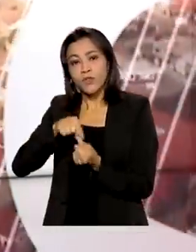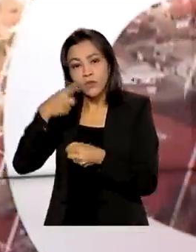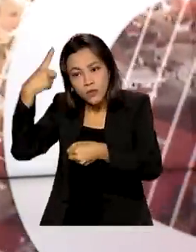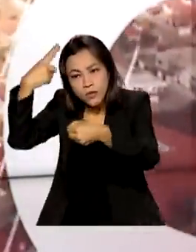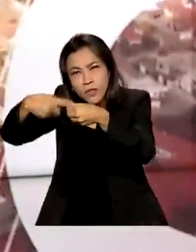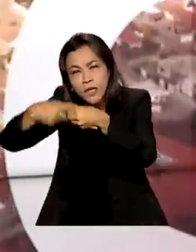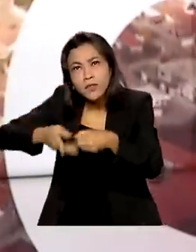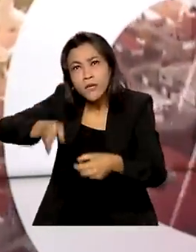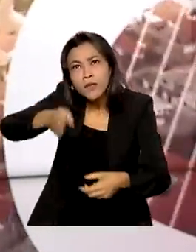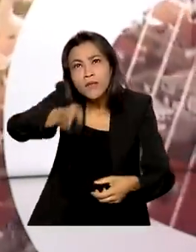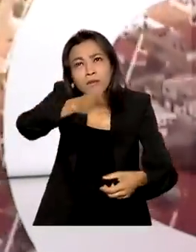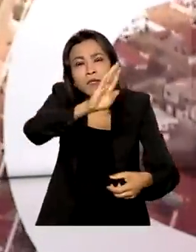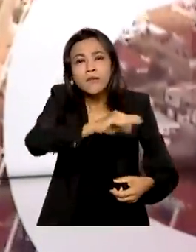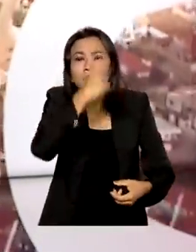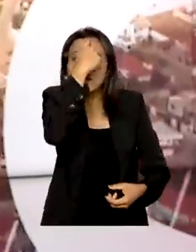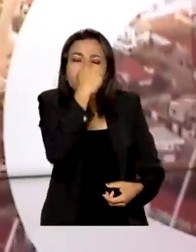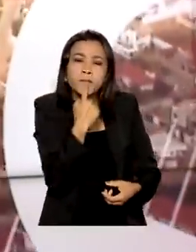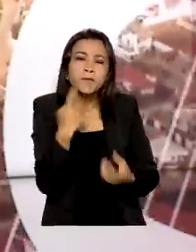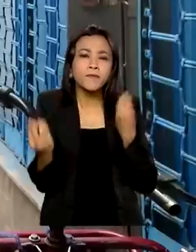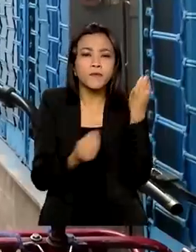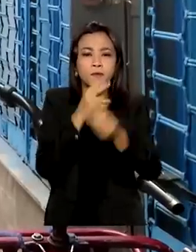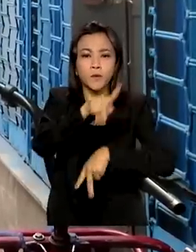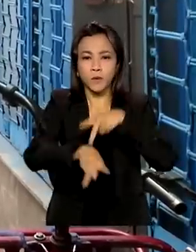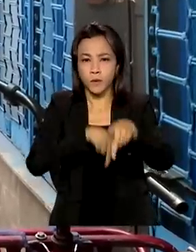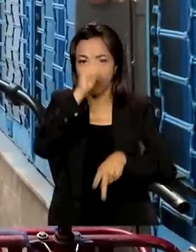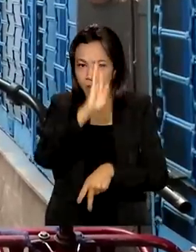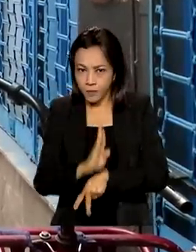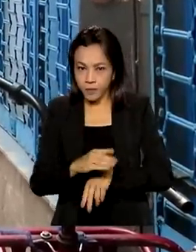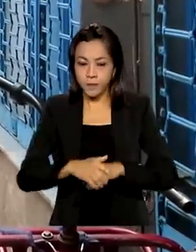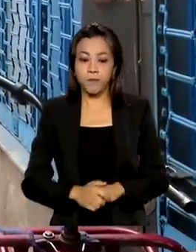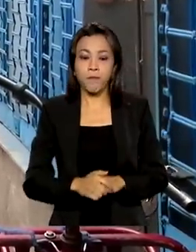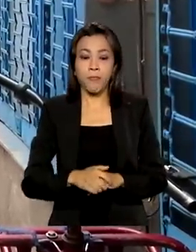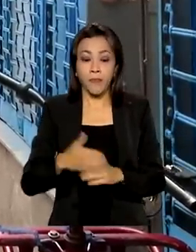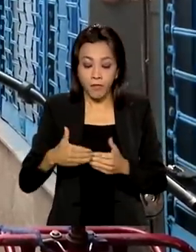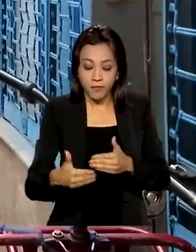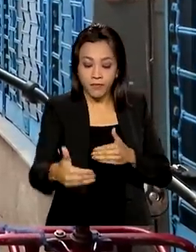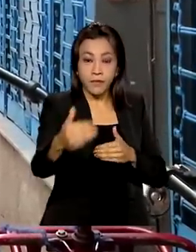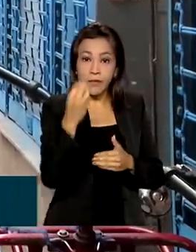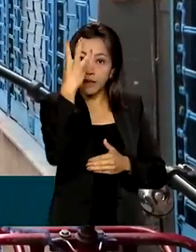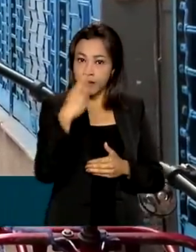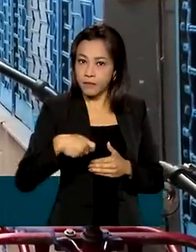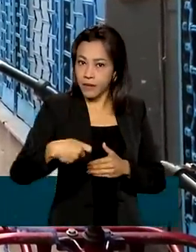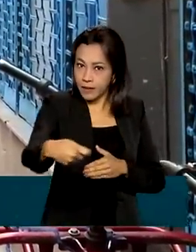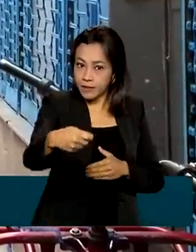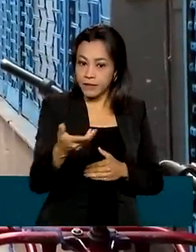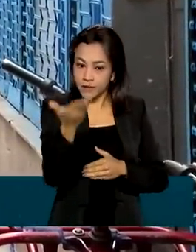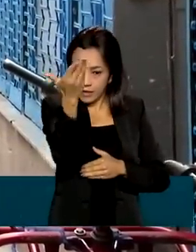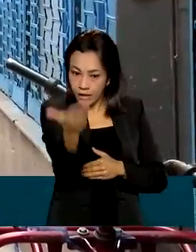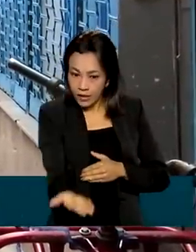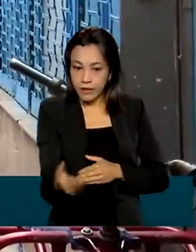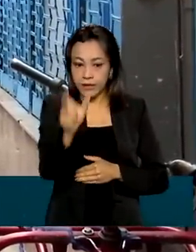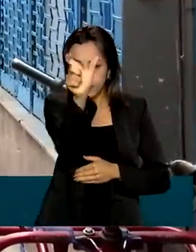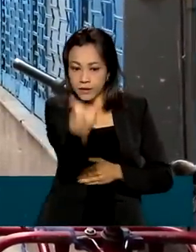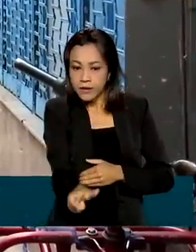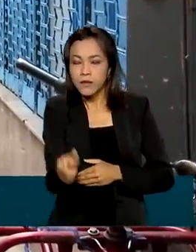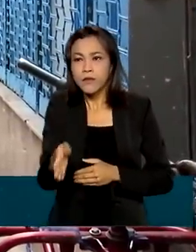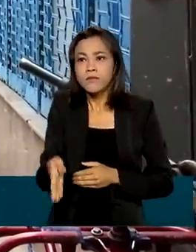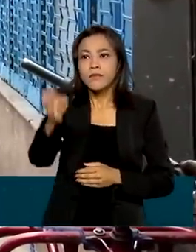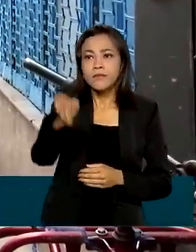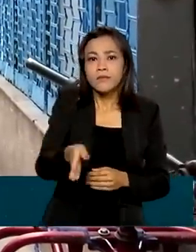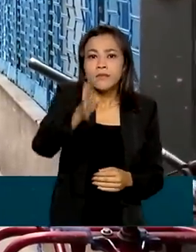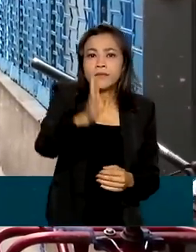traçar um perfil da população brasileira. Nos próximos três meses, os essenciadores do IBGE vão visitar